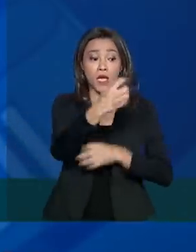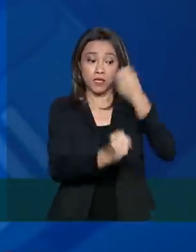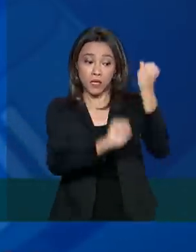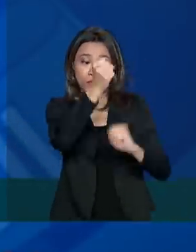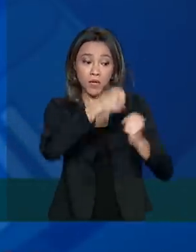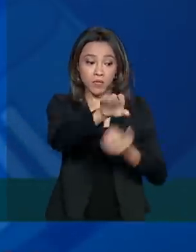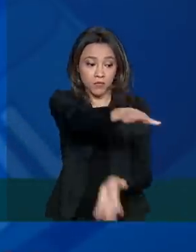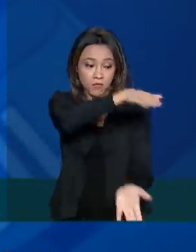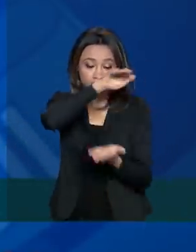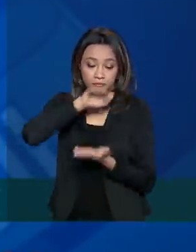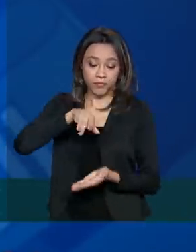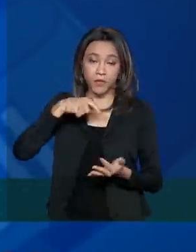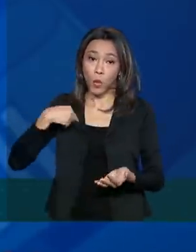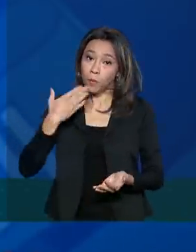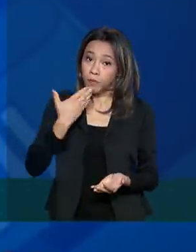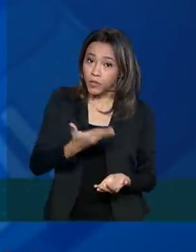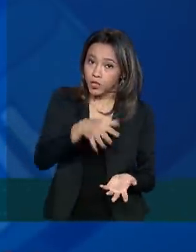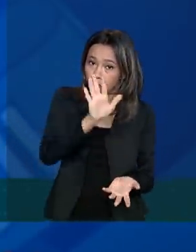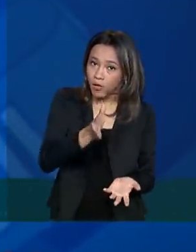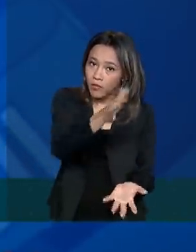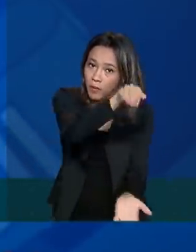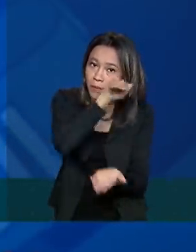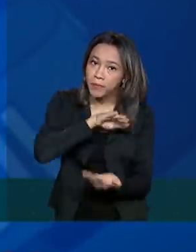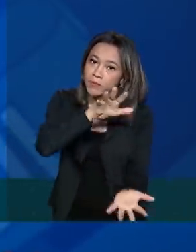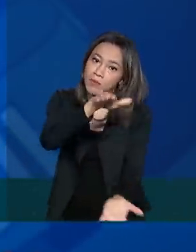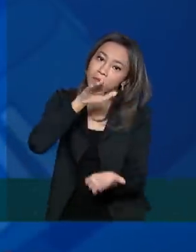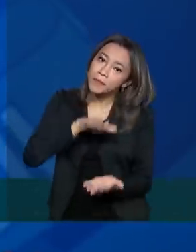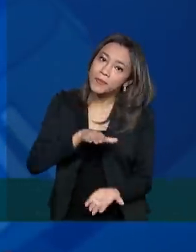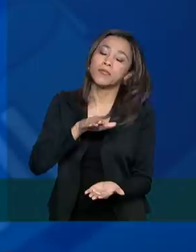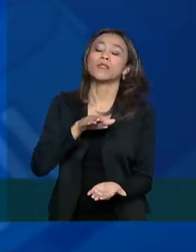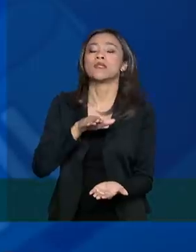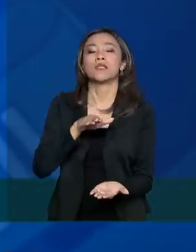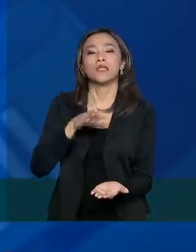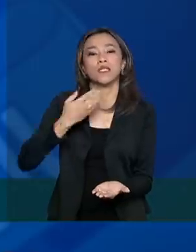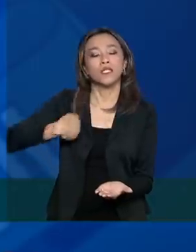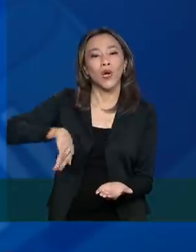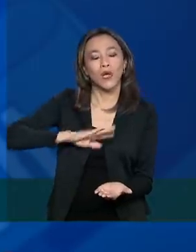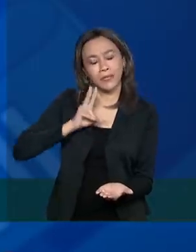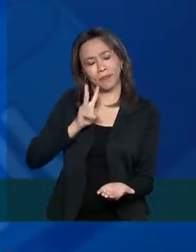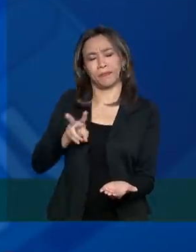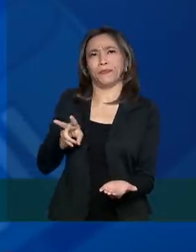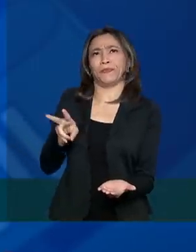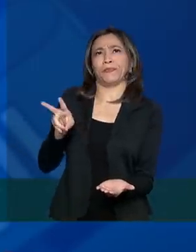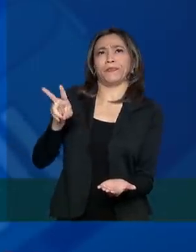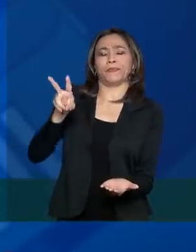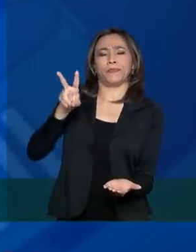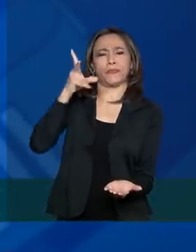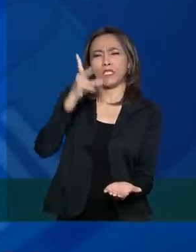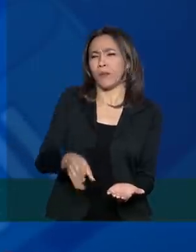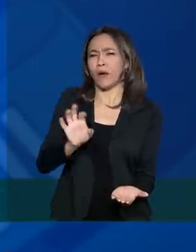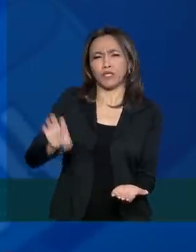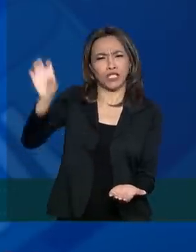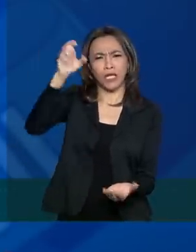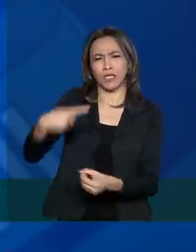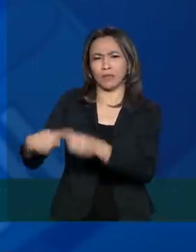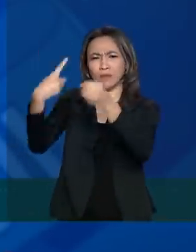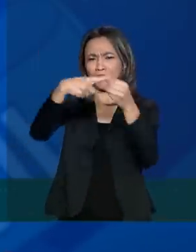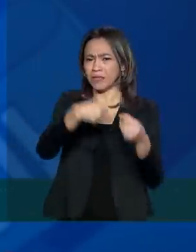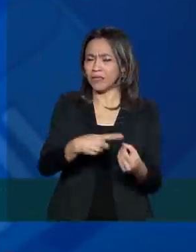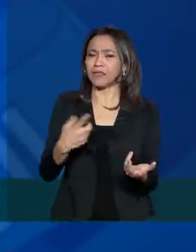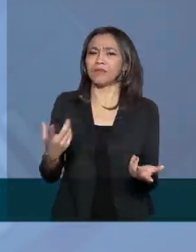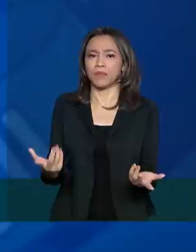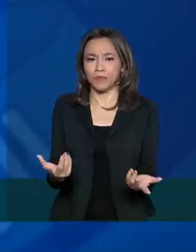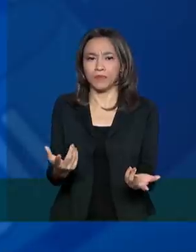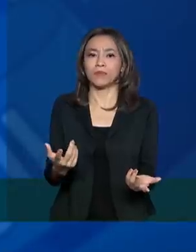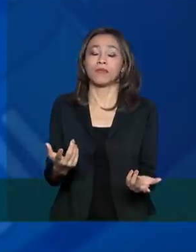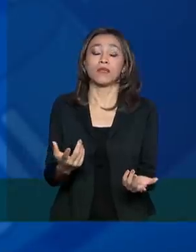entregam aquilo que encomendamos. E às vezes estamos nos deparando, assim como estados e municípios, com óbvices nesse processo de